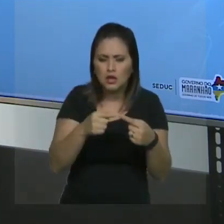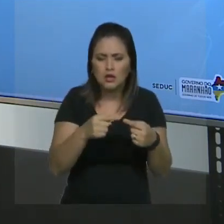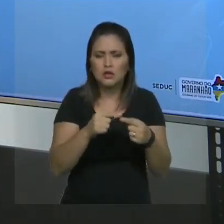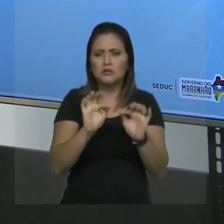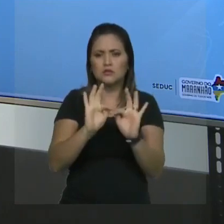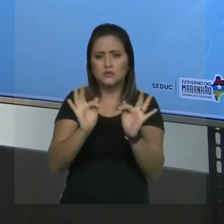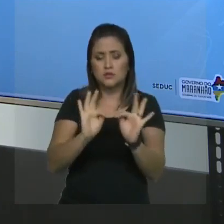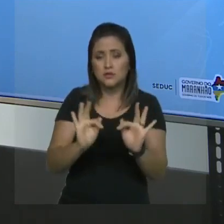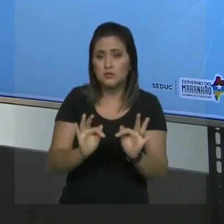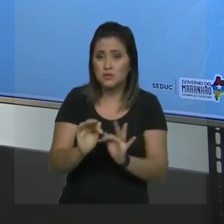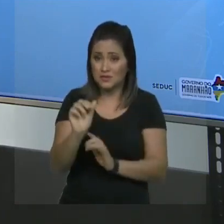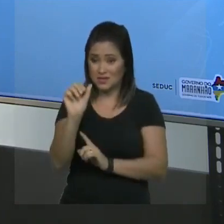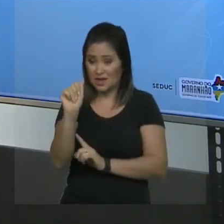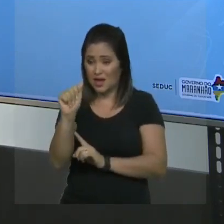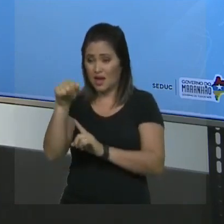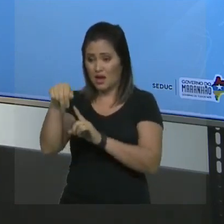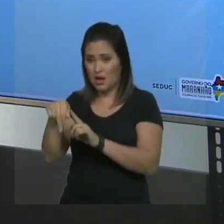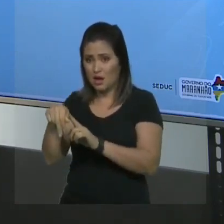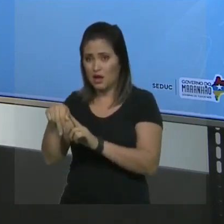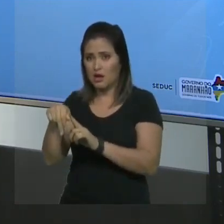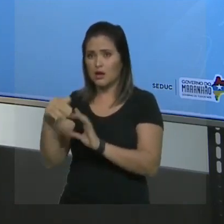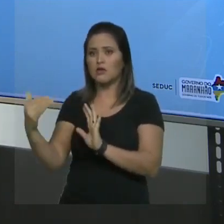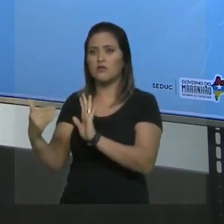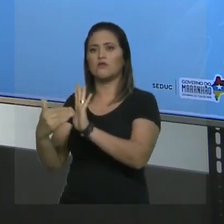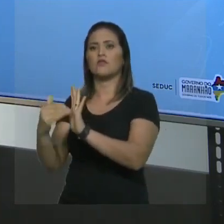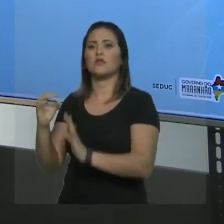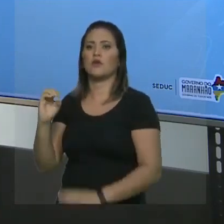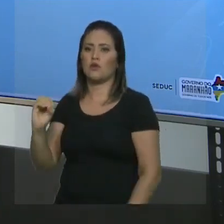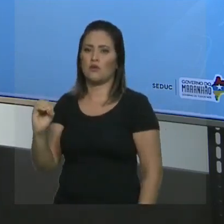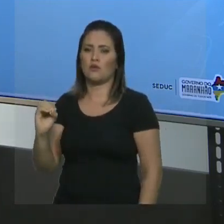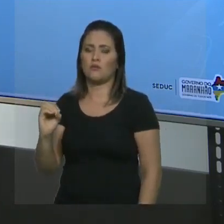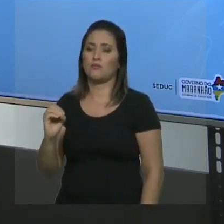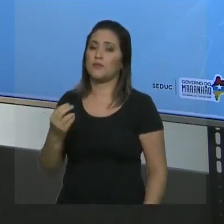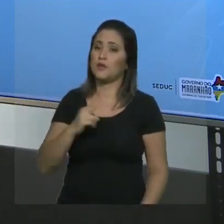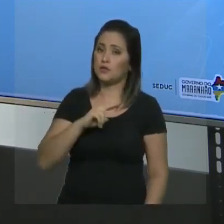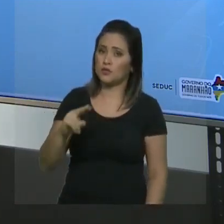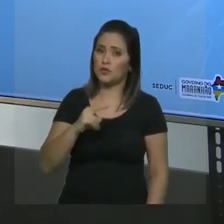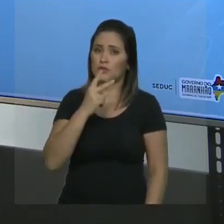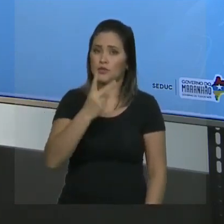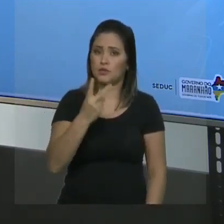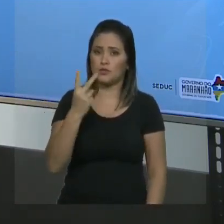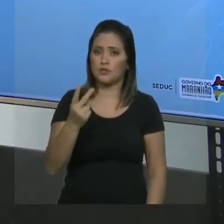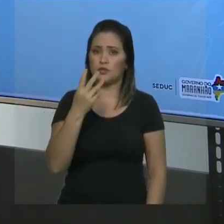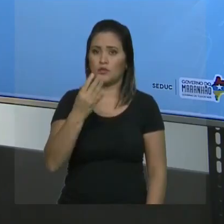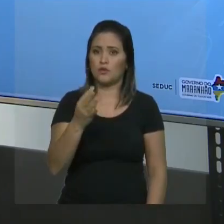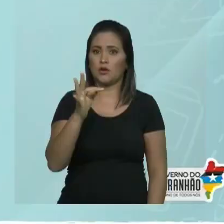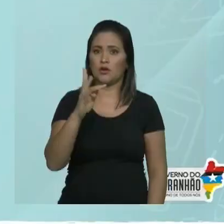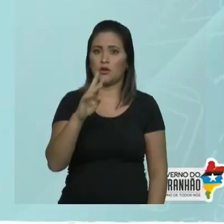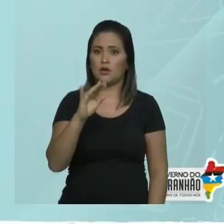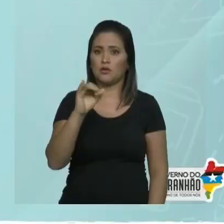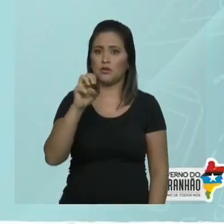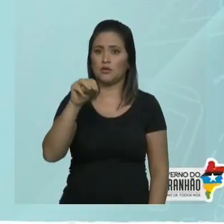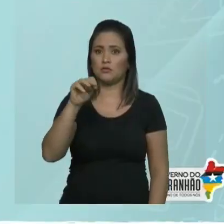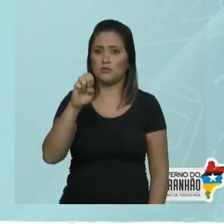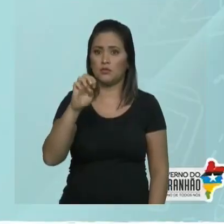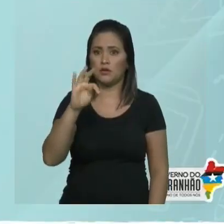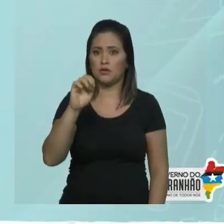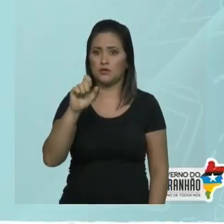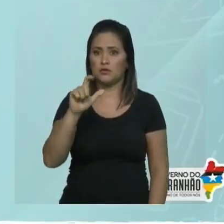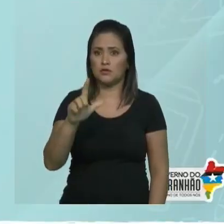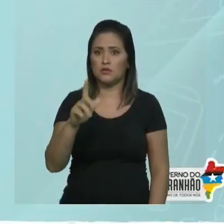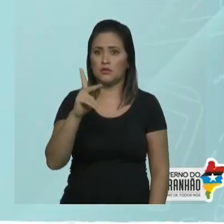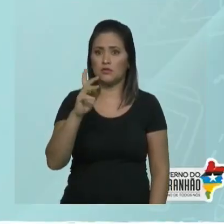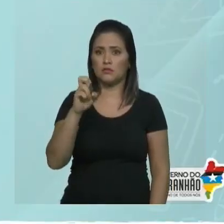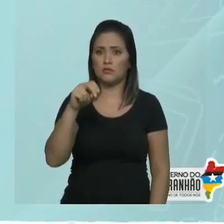-4-trimetil-pentano. Resposta certa, letra D. Tudo bem até aqui?